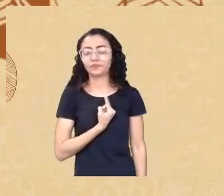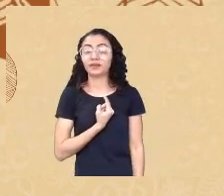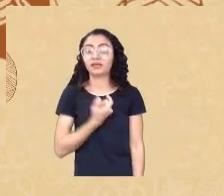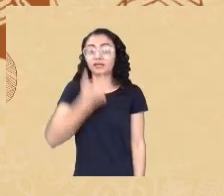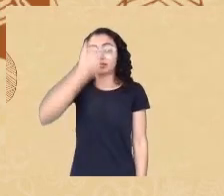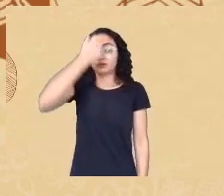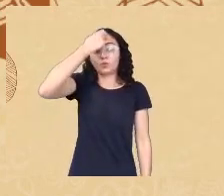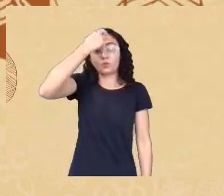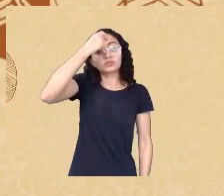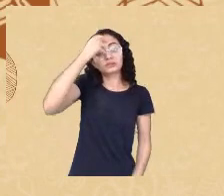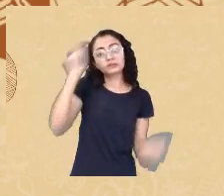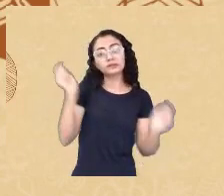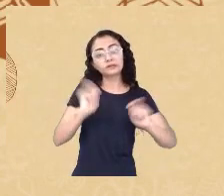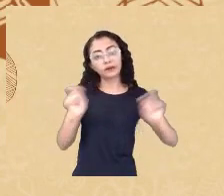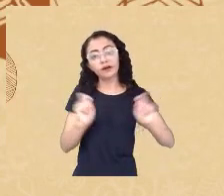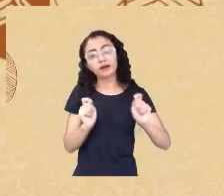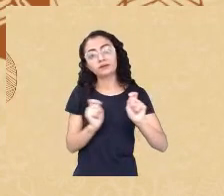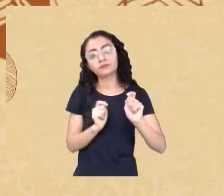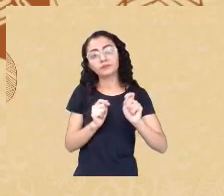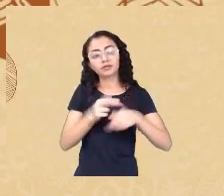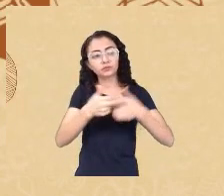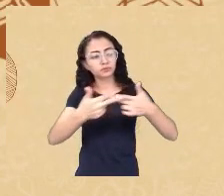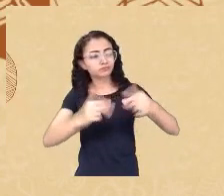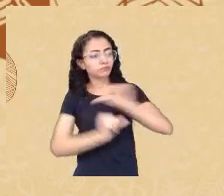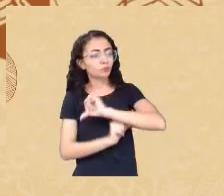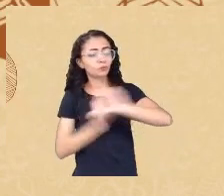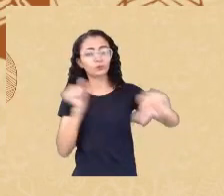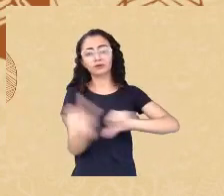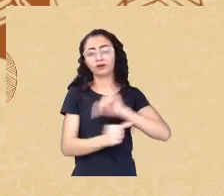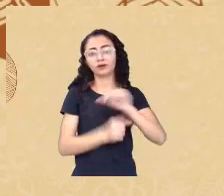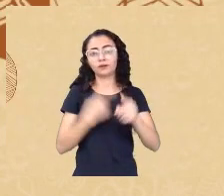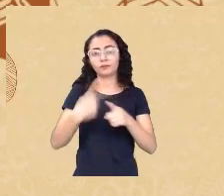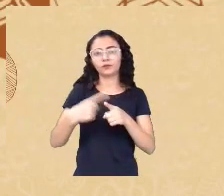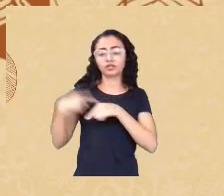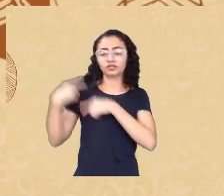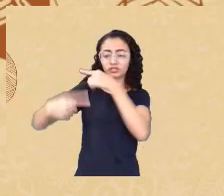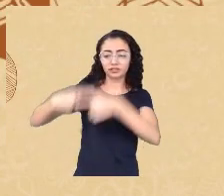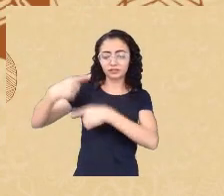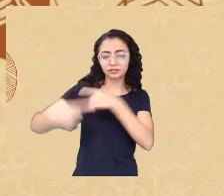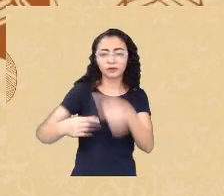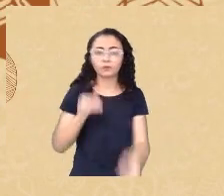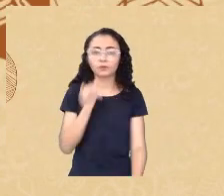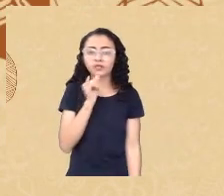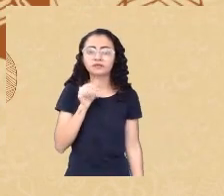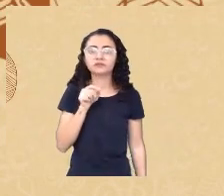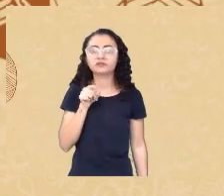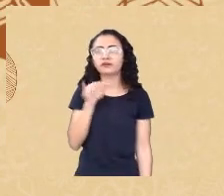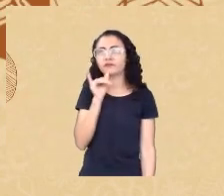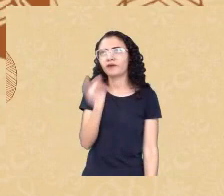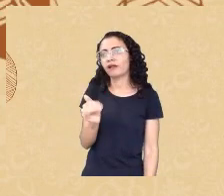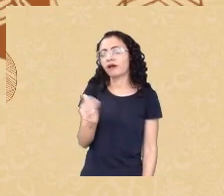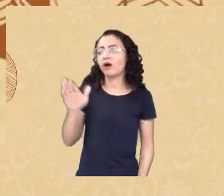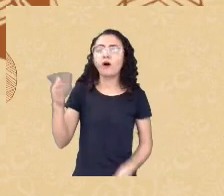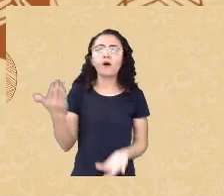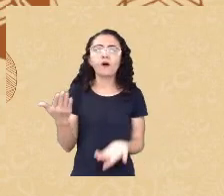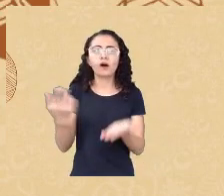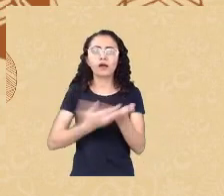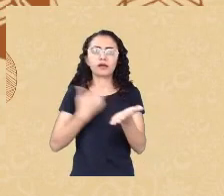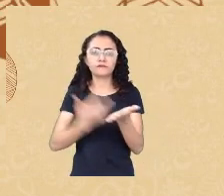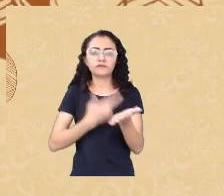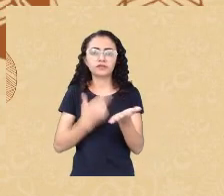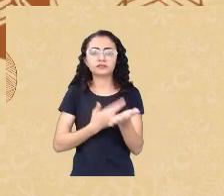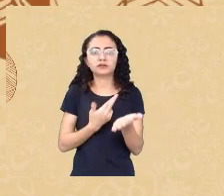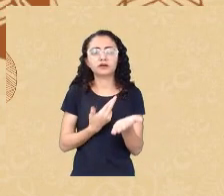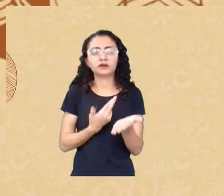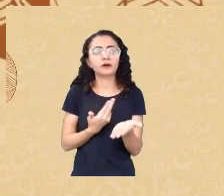mudar as coisas porque é uma geração que por exemplo você diz olha essa revista cobra 3 mil euros para você publicar e